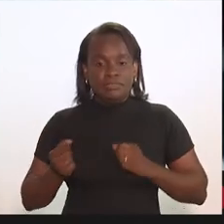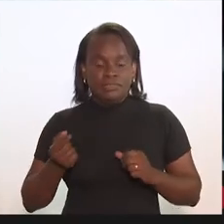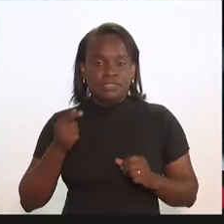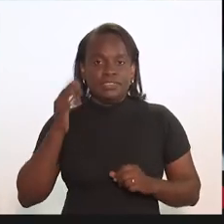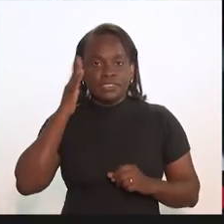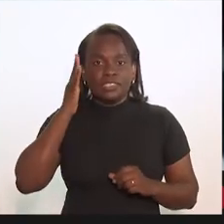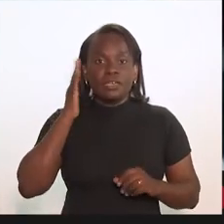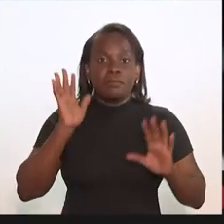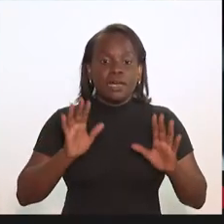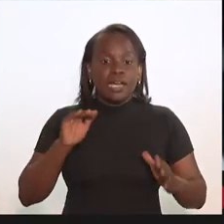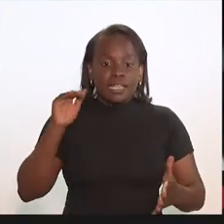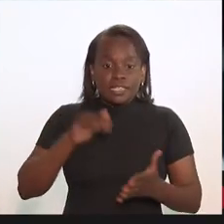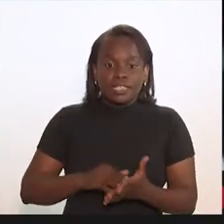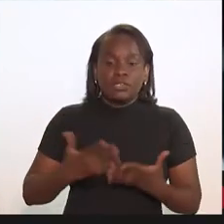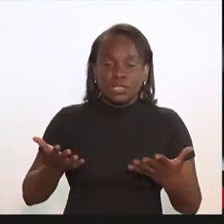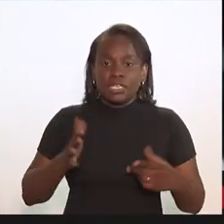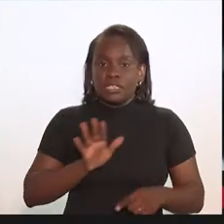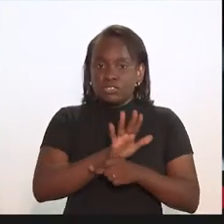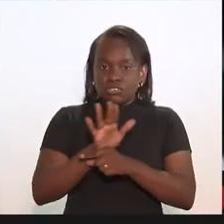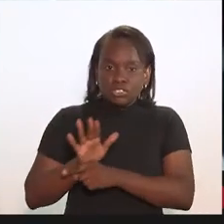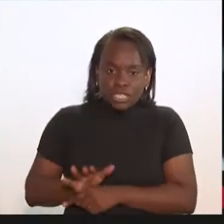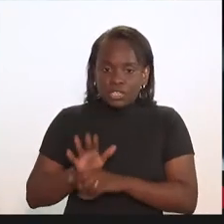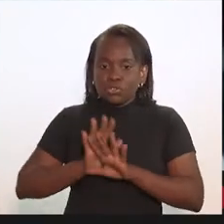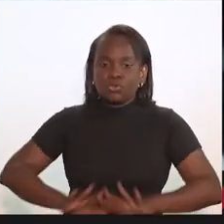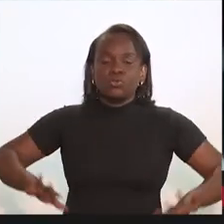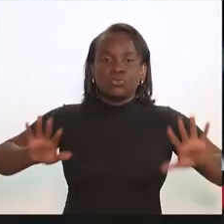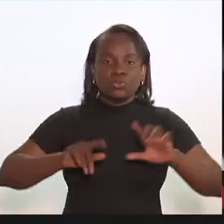esperança. Mas, até lá, eu quero estar dando